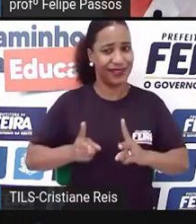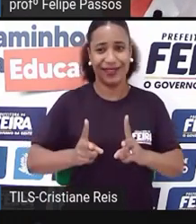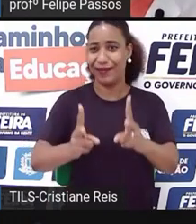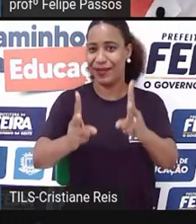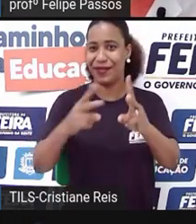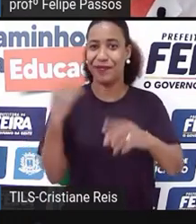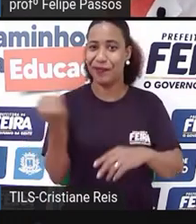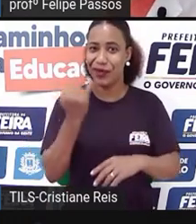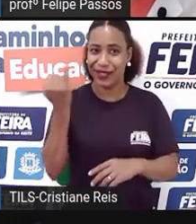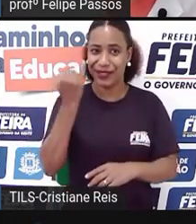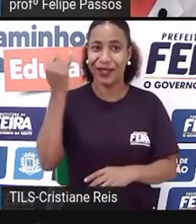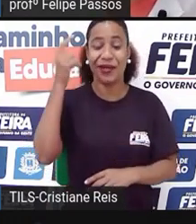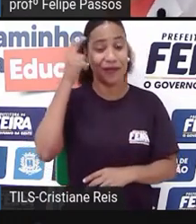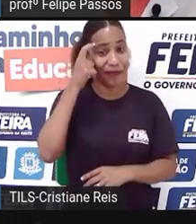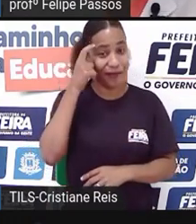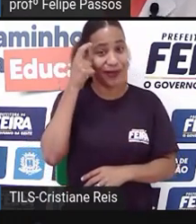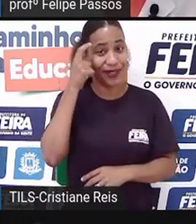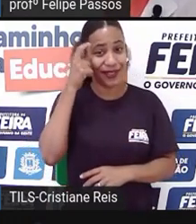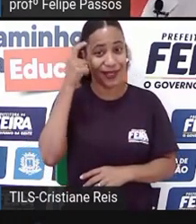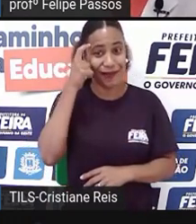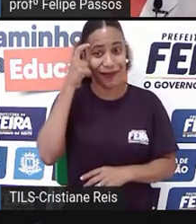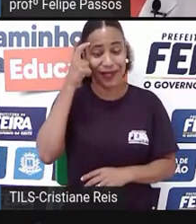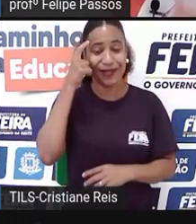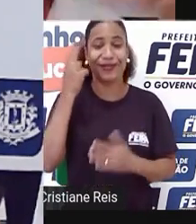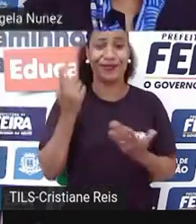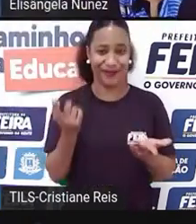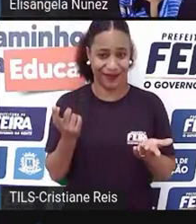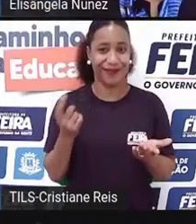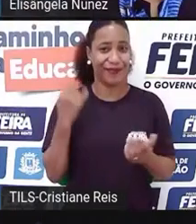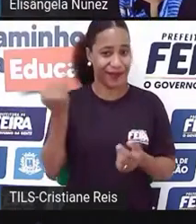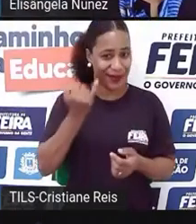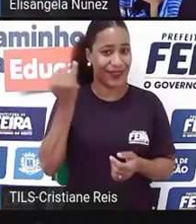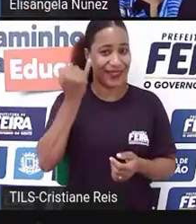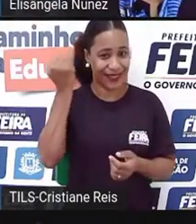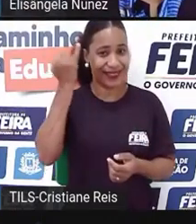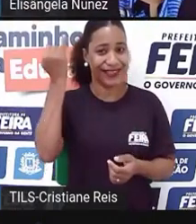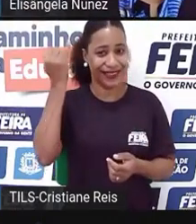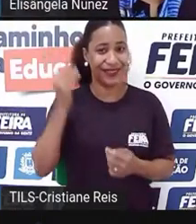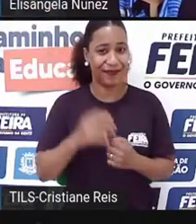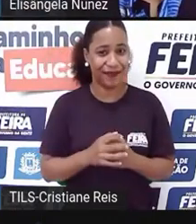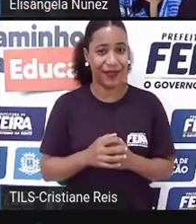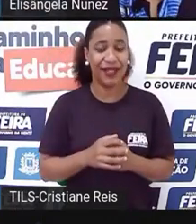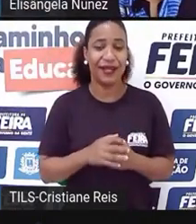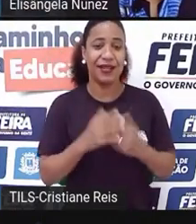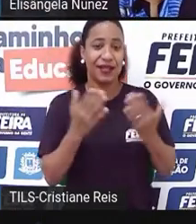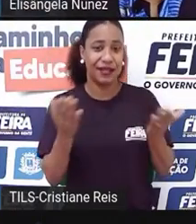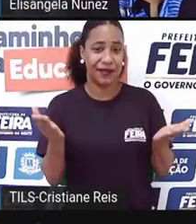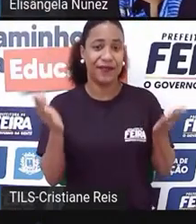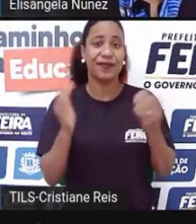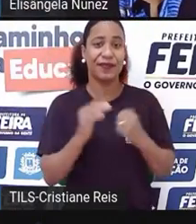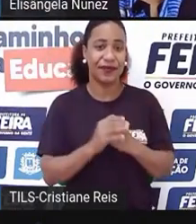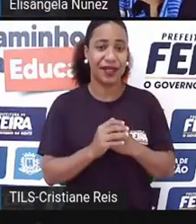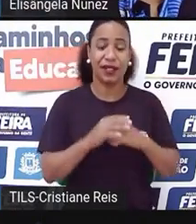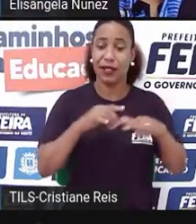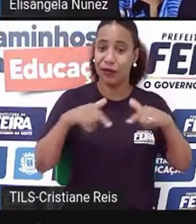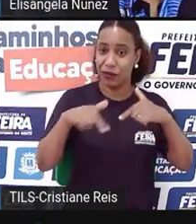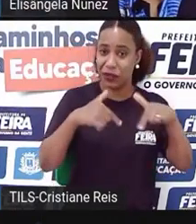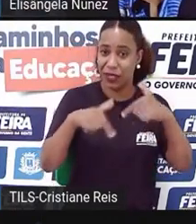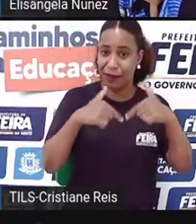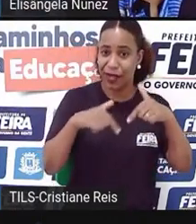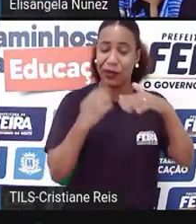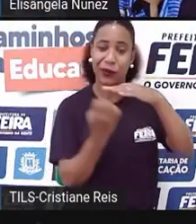É um pensamento que pode ser aplicado também, mesmo se a pessoa estiver trabalhando para uma empresa, se for um empregado, um